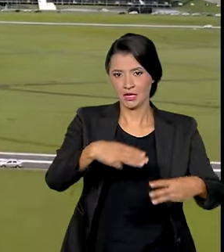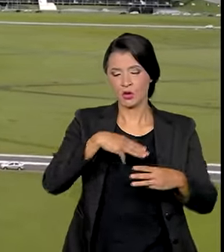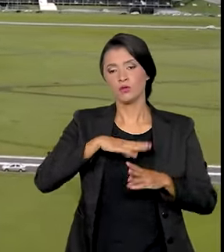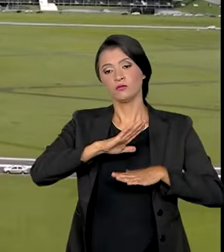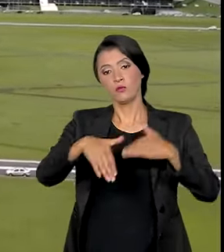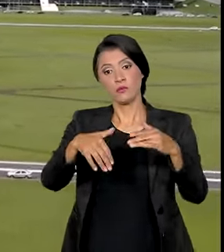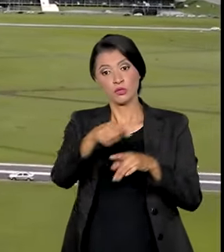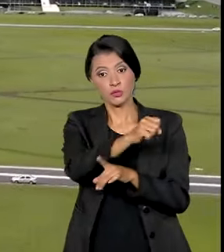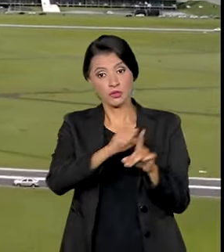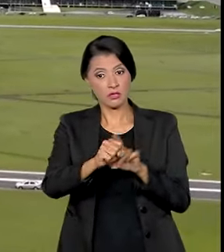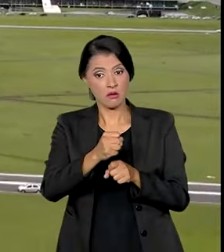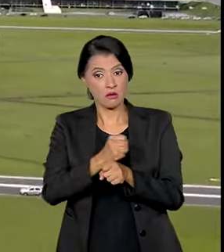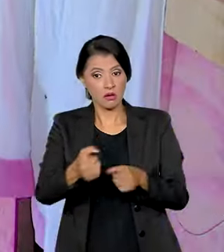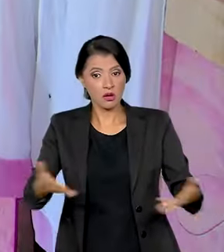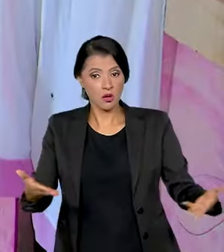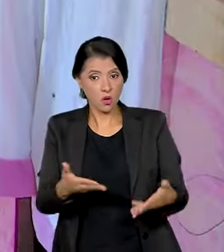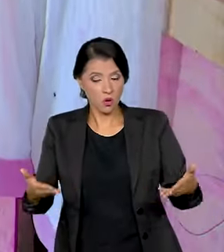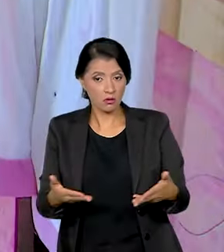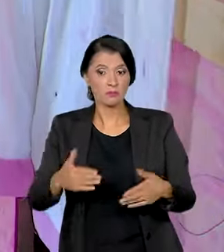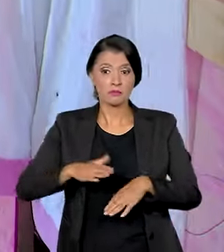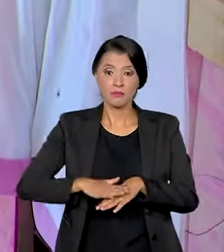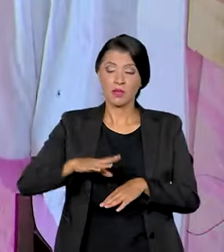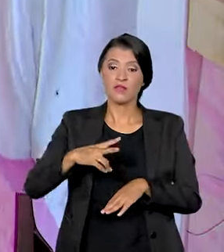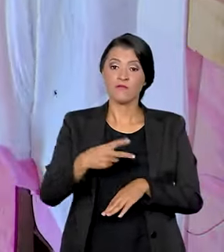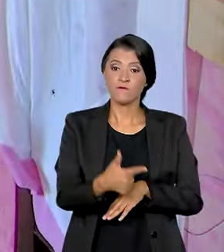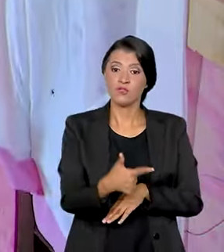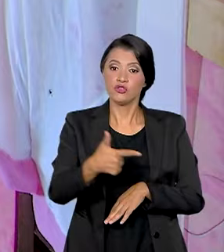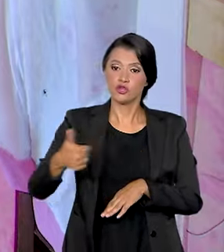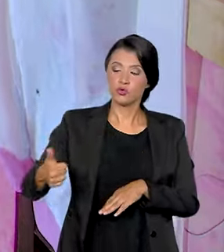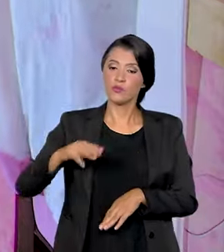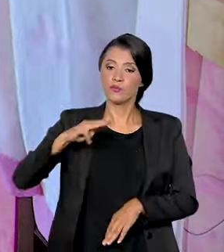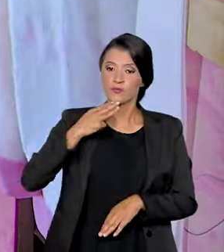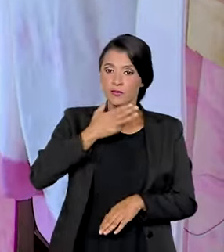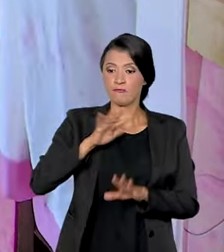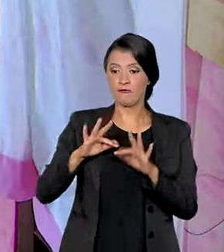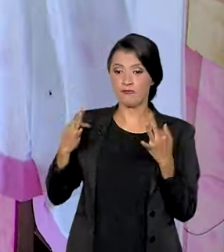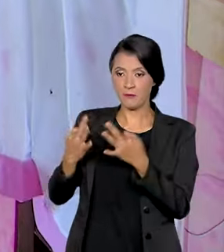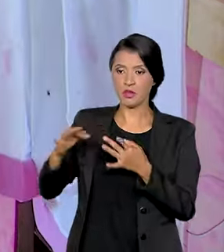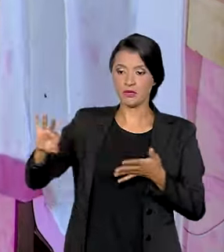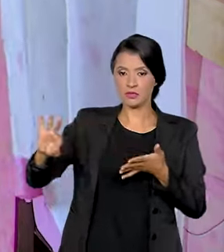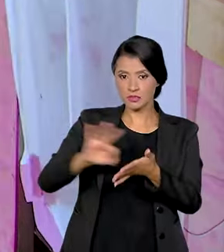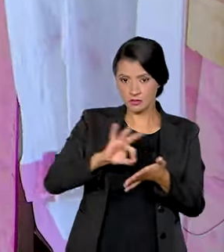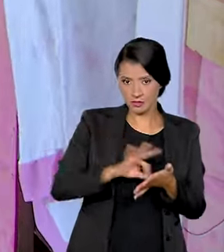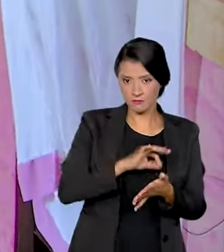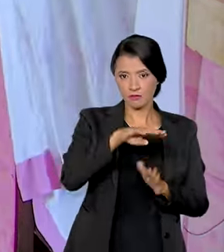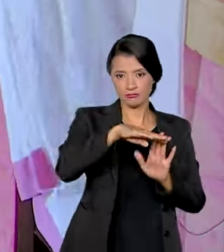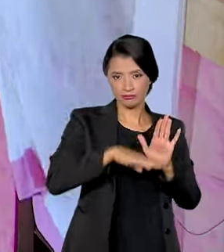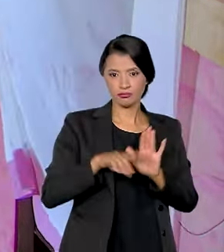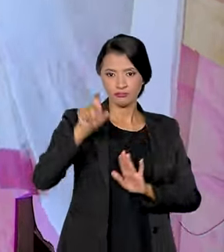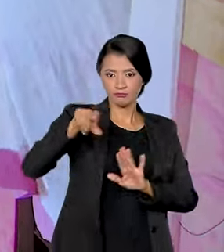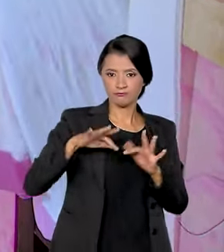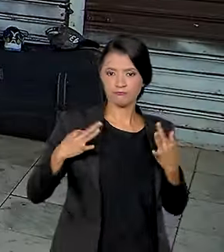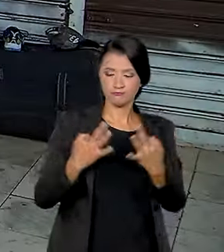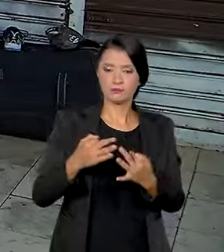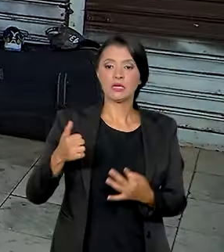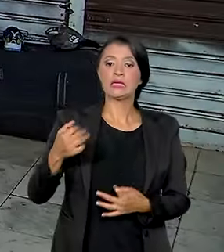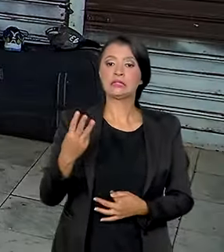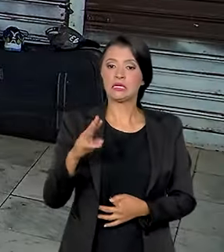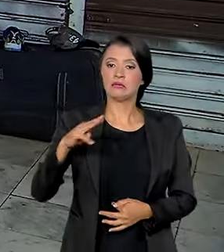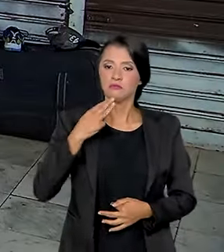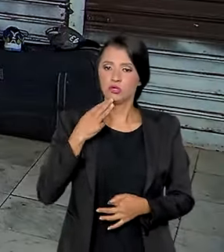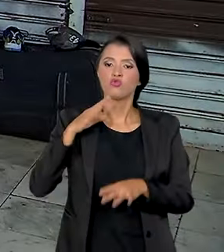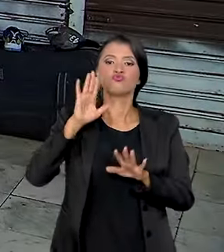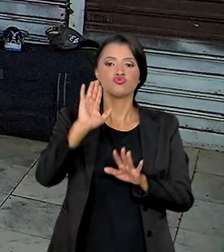Desenvolvimento Social este ano, entre mais de 21 milhões de famílias inscritas no programa, 3